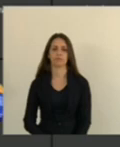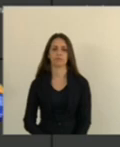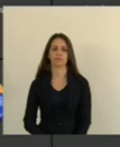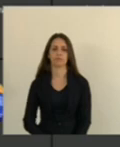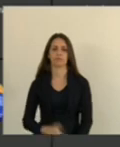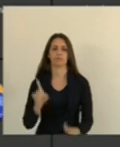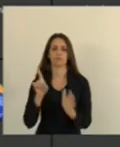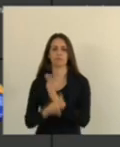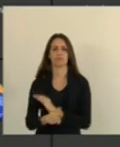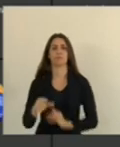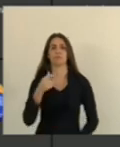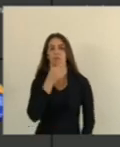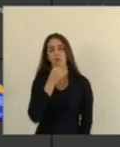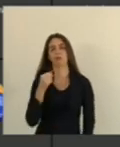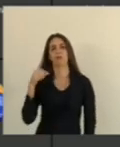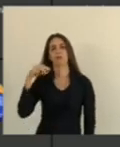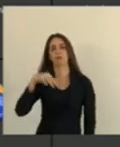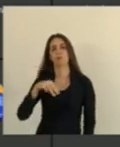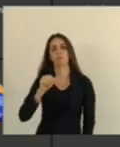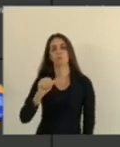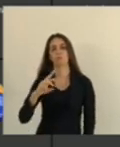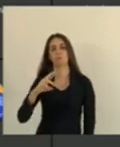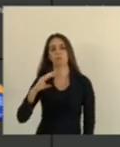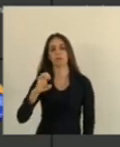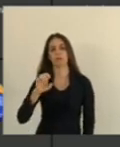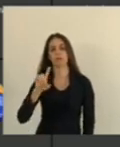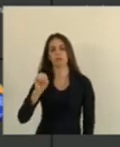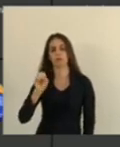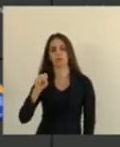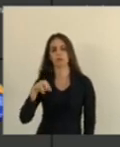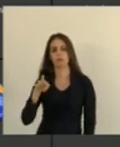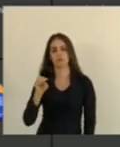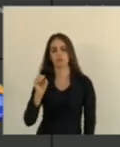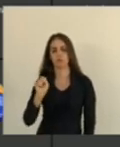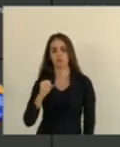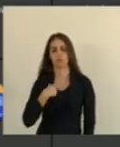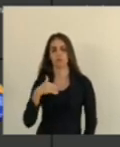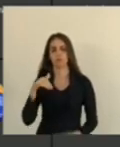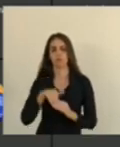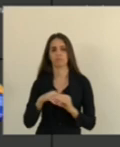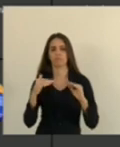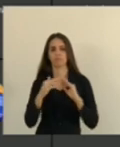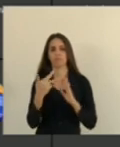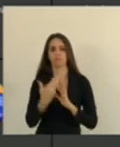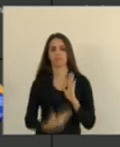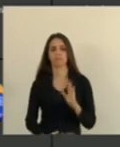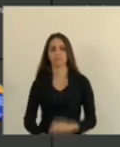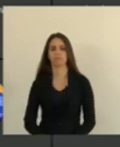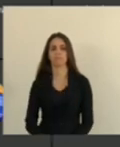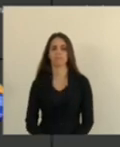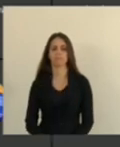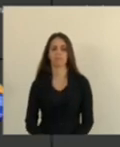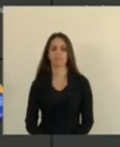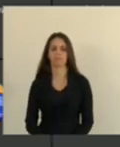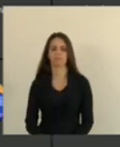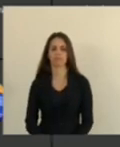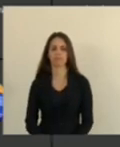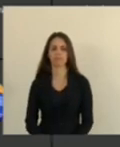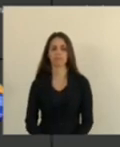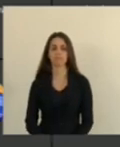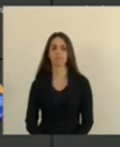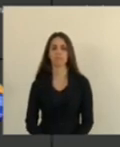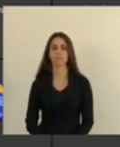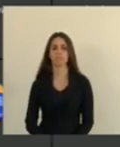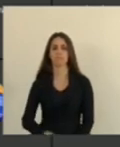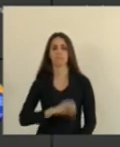Deputado Marco Madureira Com o relator Deputado Emger Esmeraldo